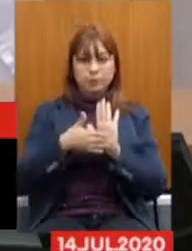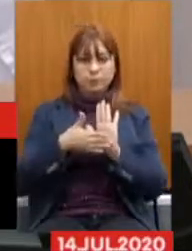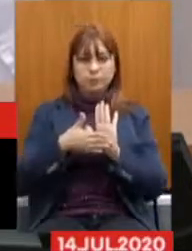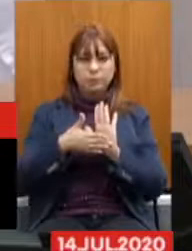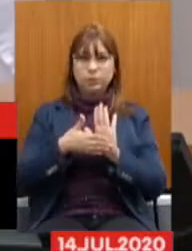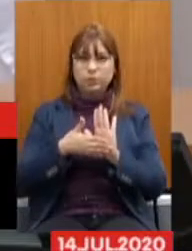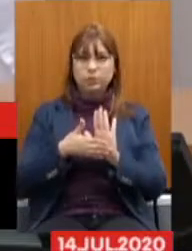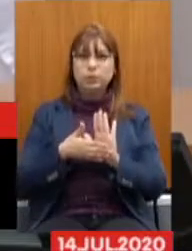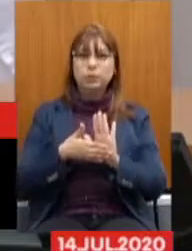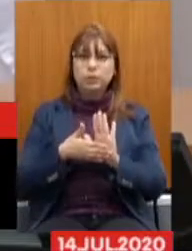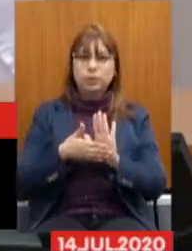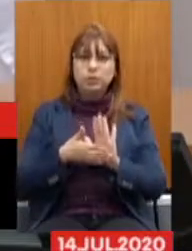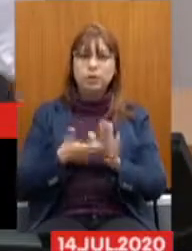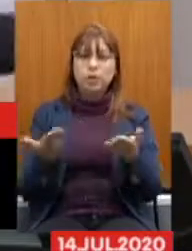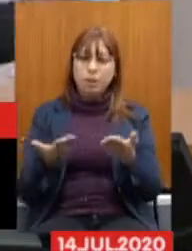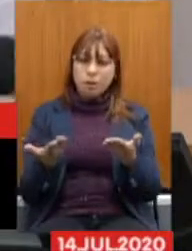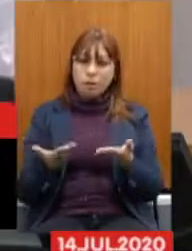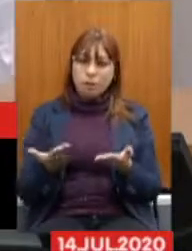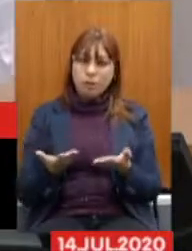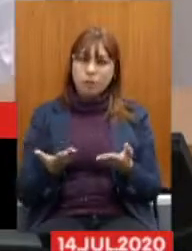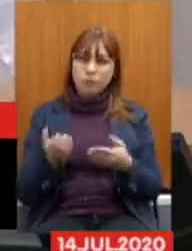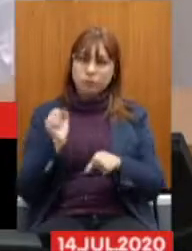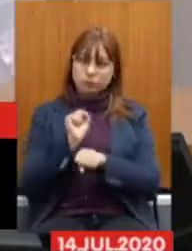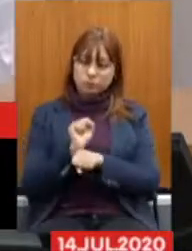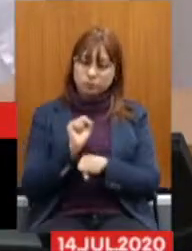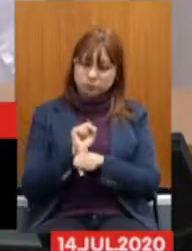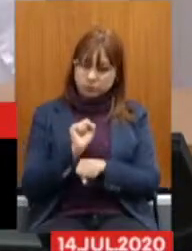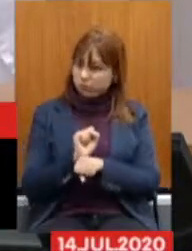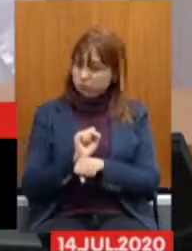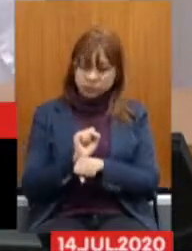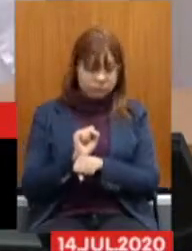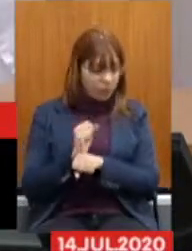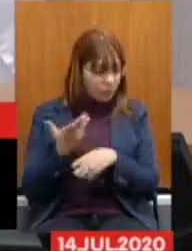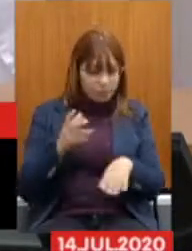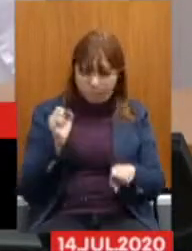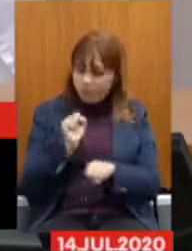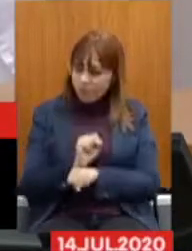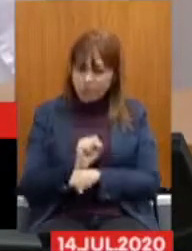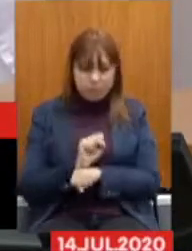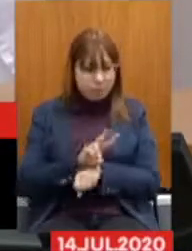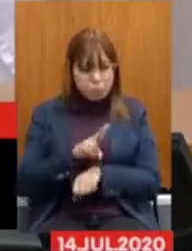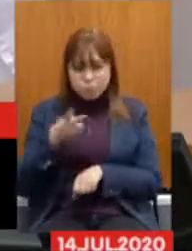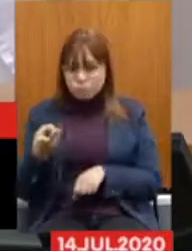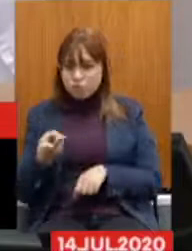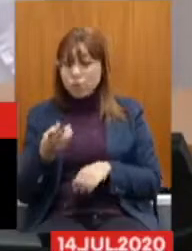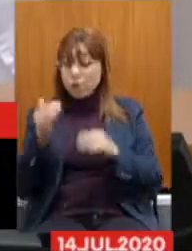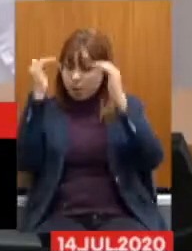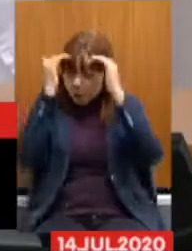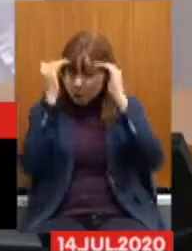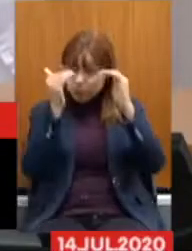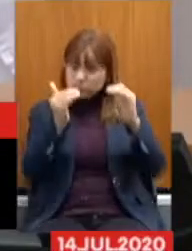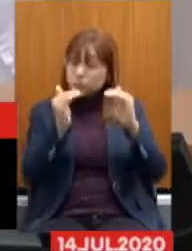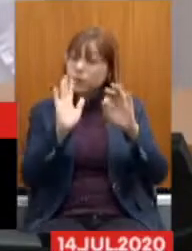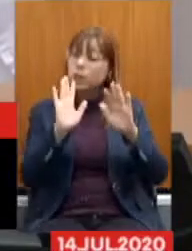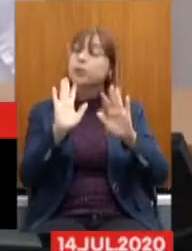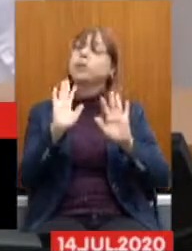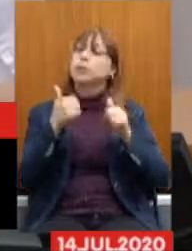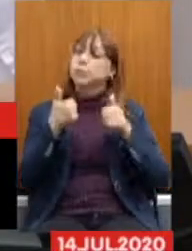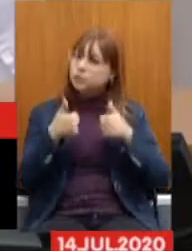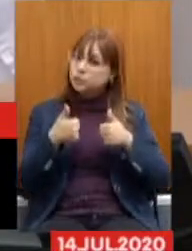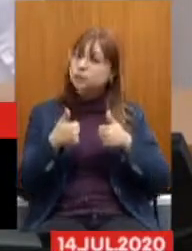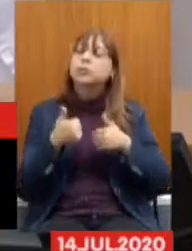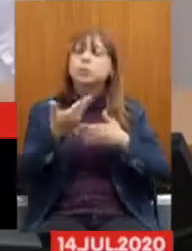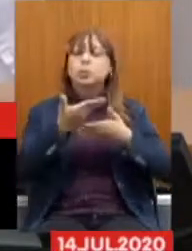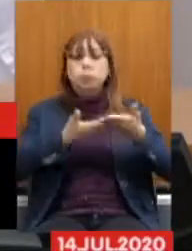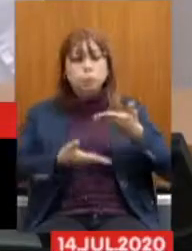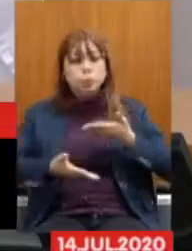A proposta que o Seja Osmig Vem trazer De principal É parar a tramitação E com respeito Discutir Com os servidores